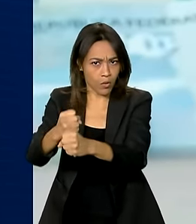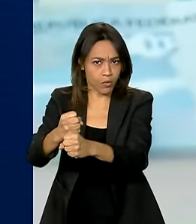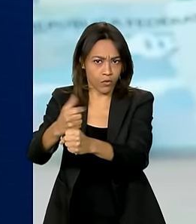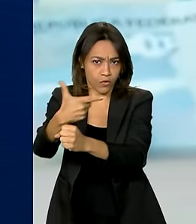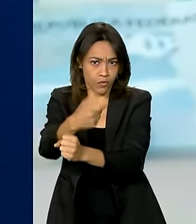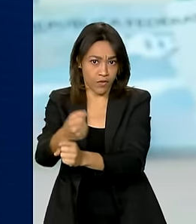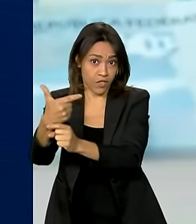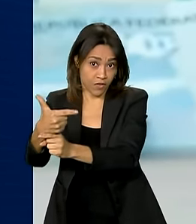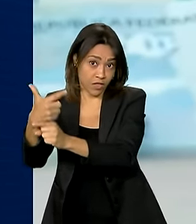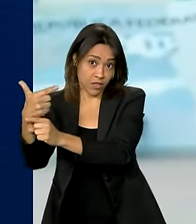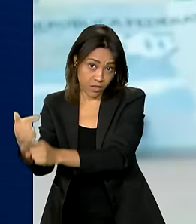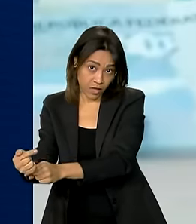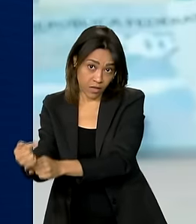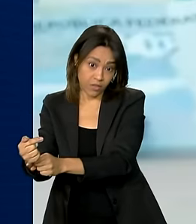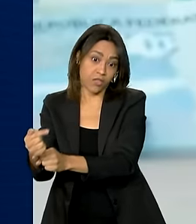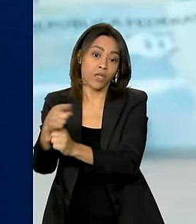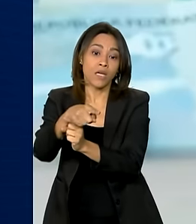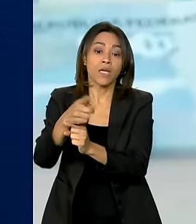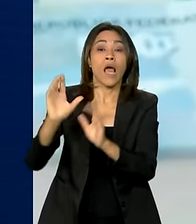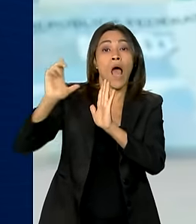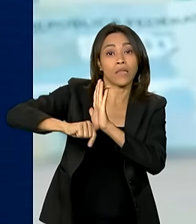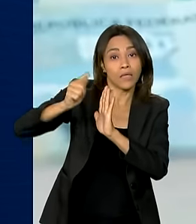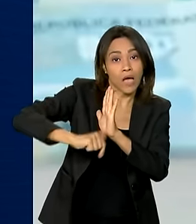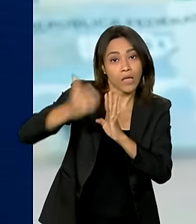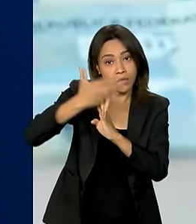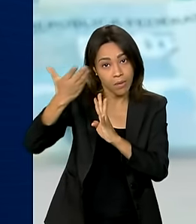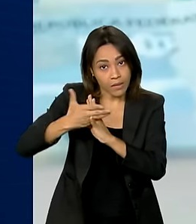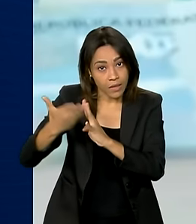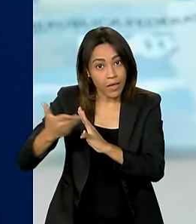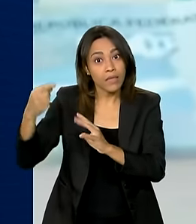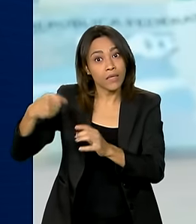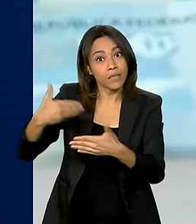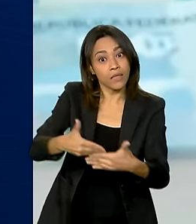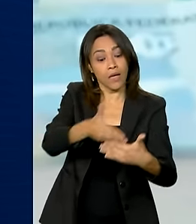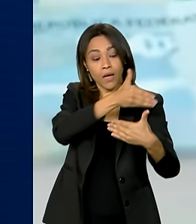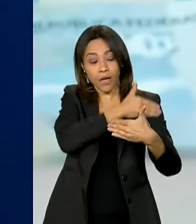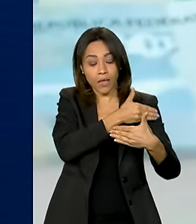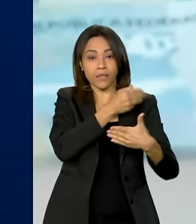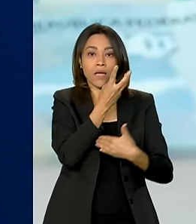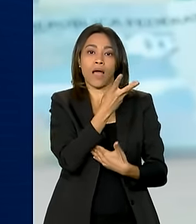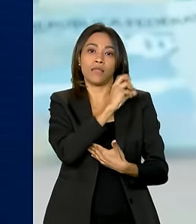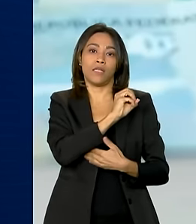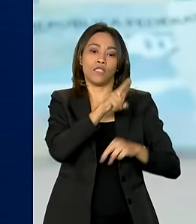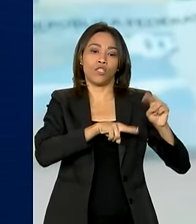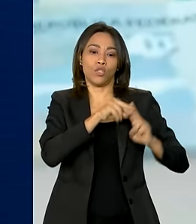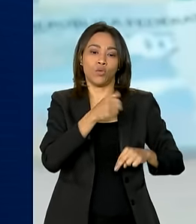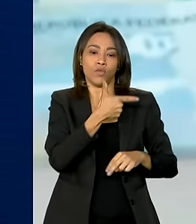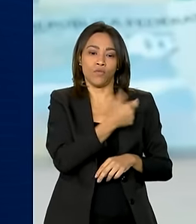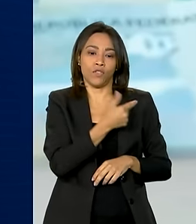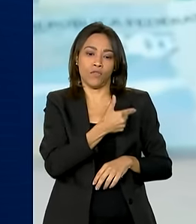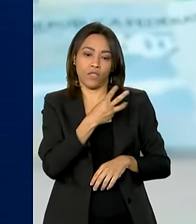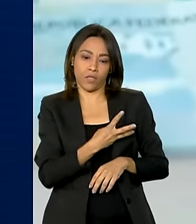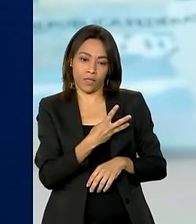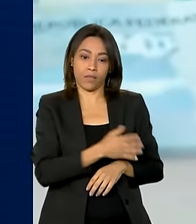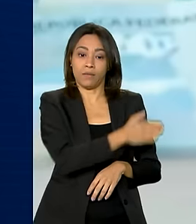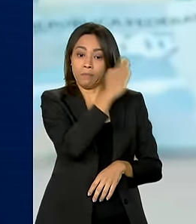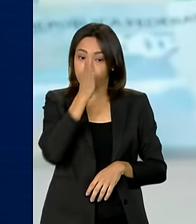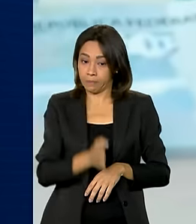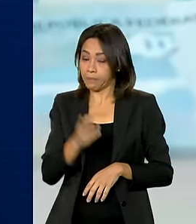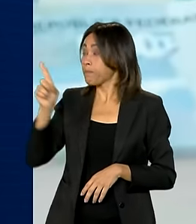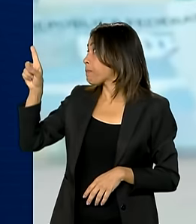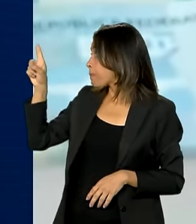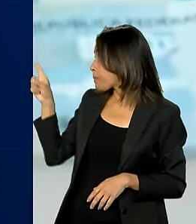Além disso, as parcelas atrasadas devem ser anteriores a 30 de junho de 2023. A partir daí,